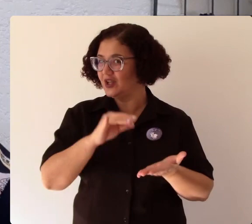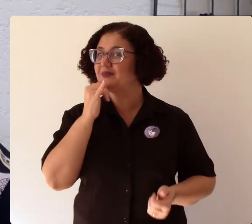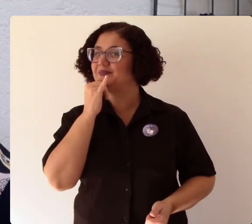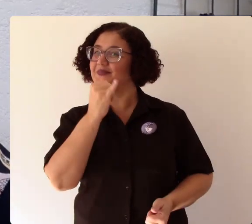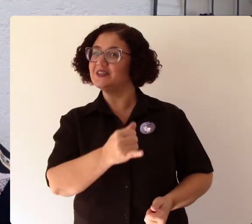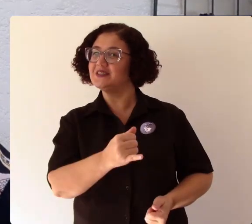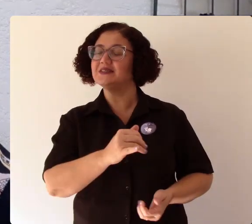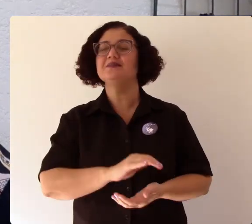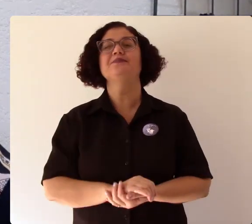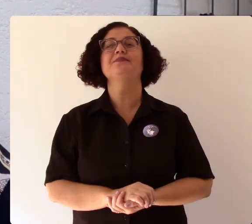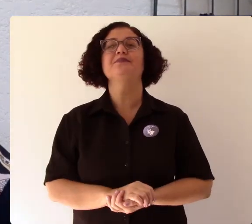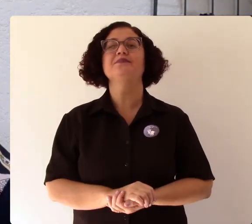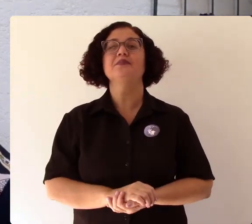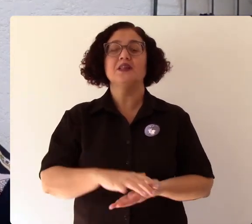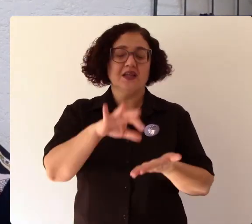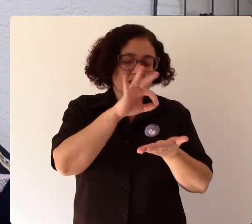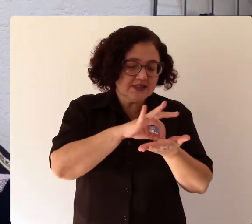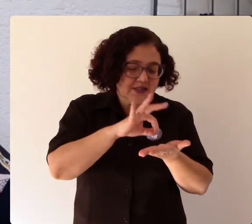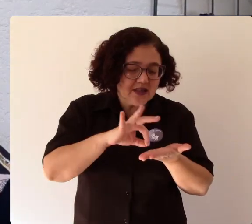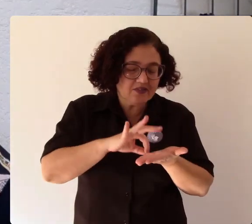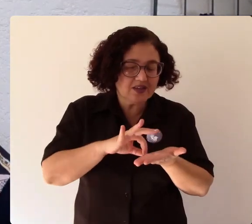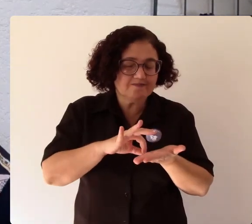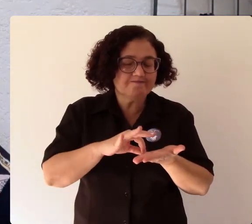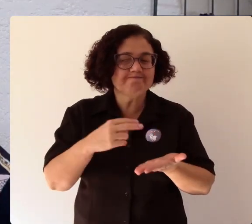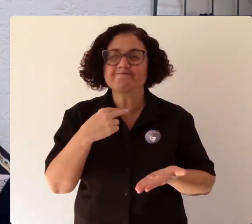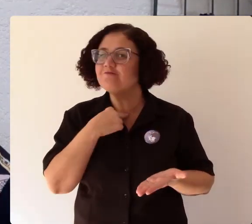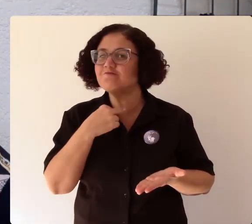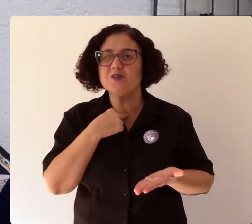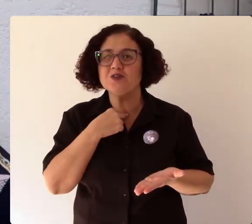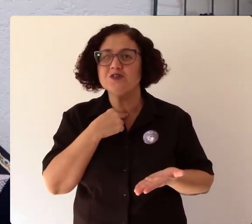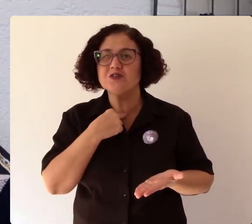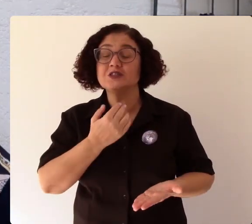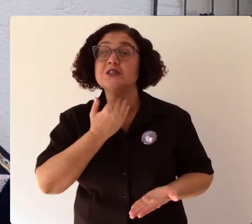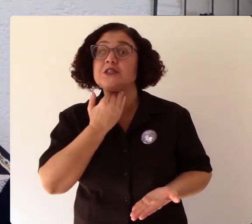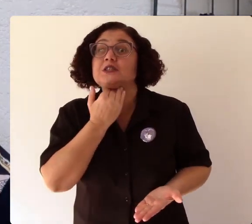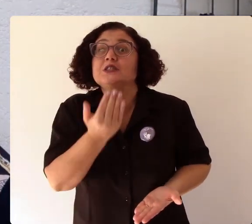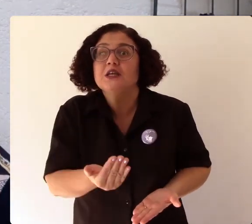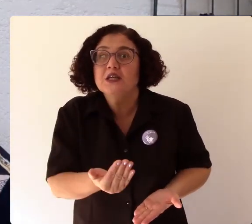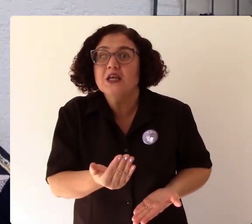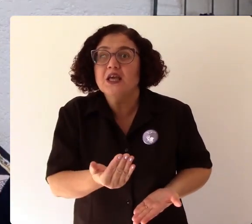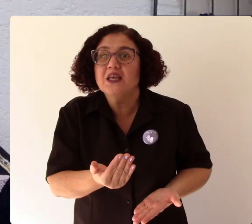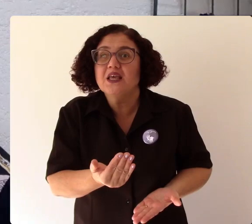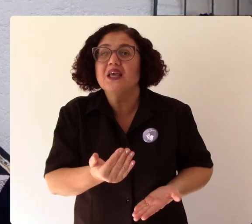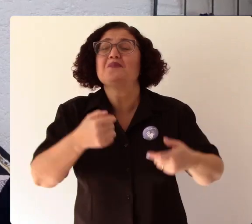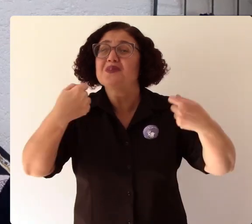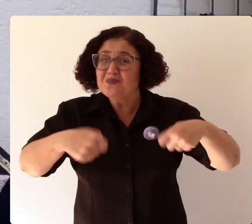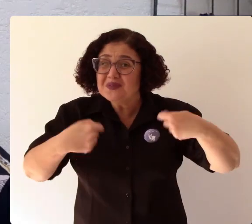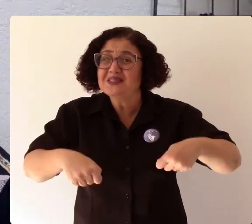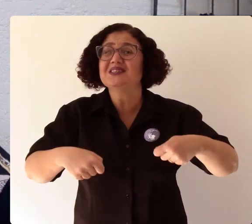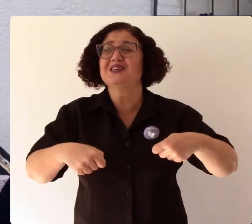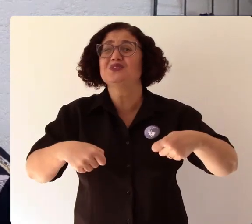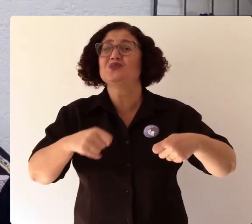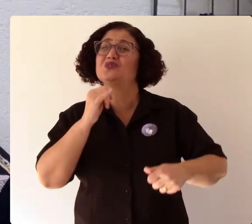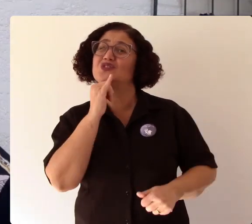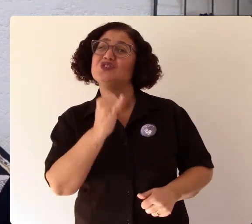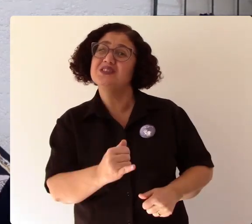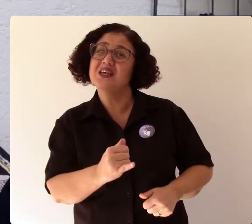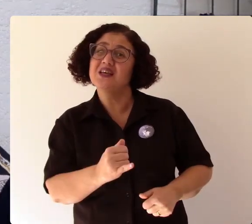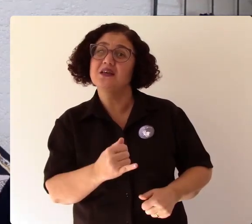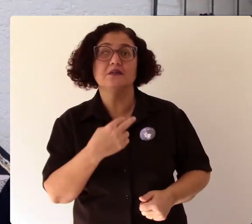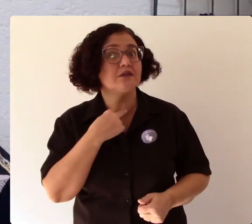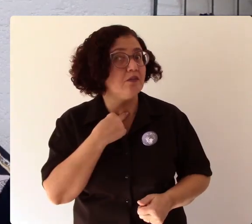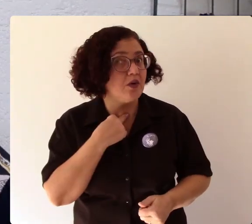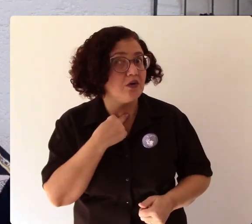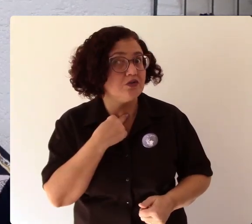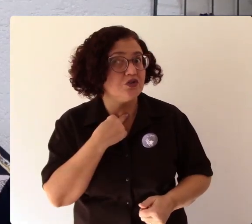Escrever, não posso, ninguém pode. É preciso dizer, não se pode.